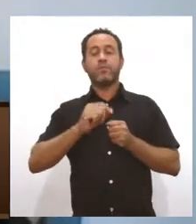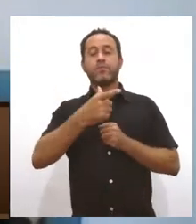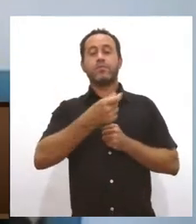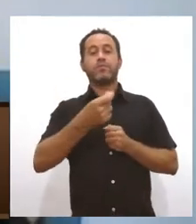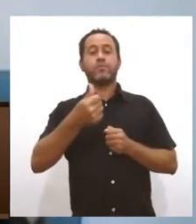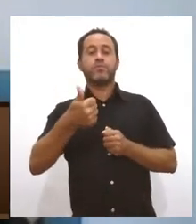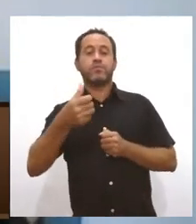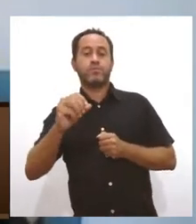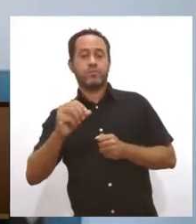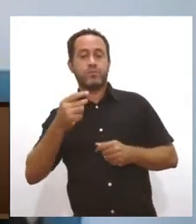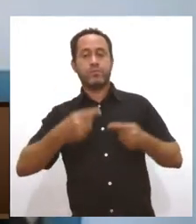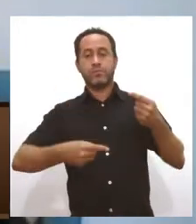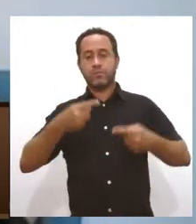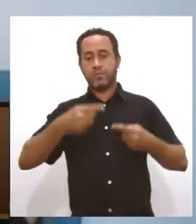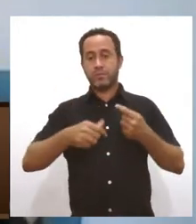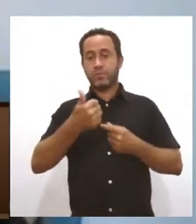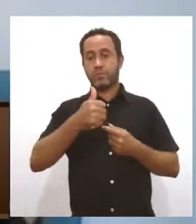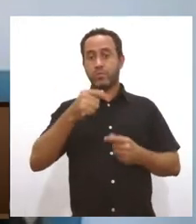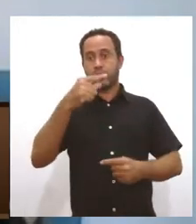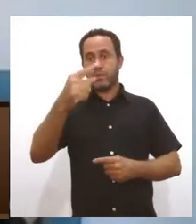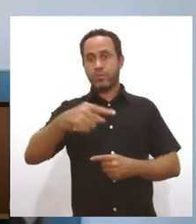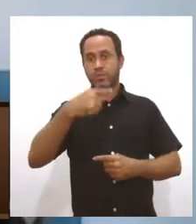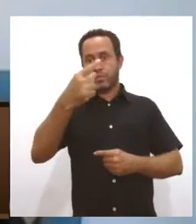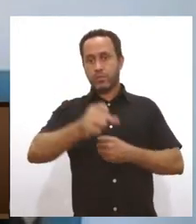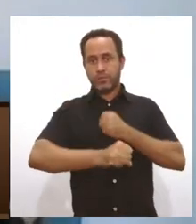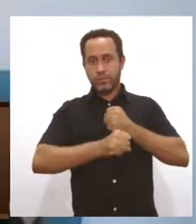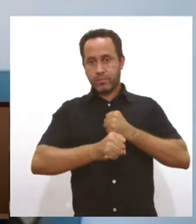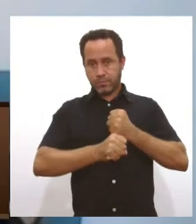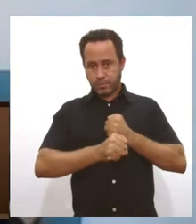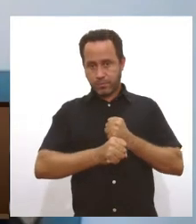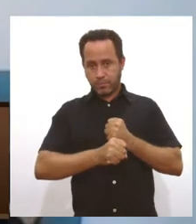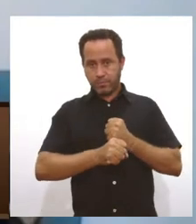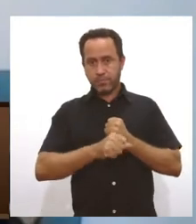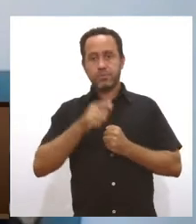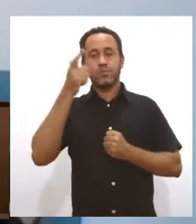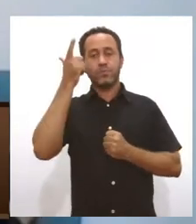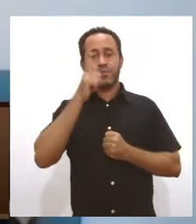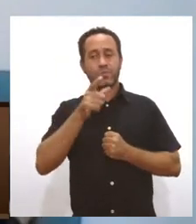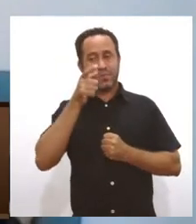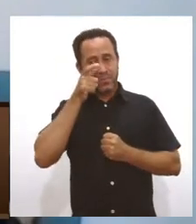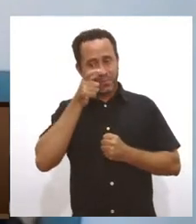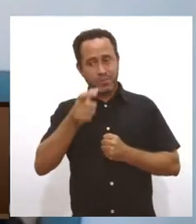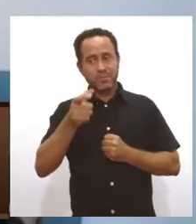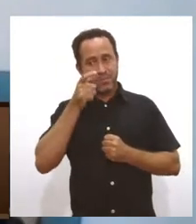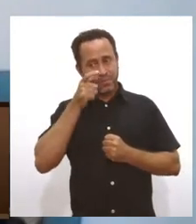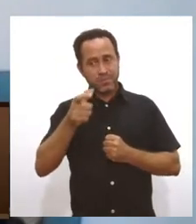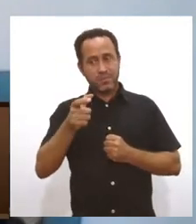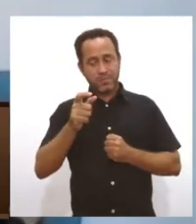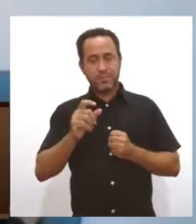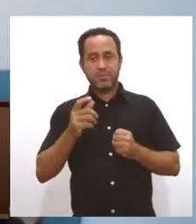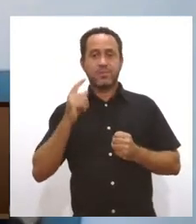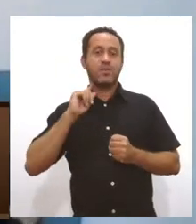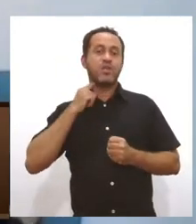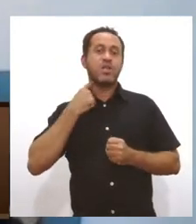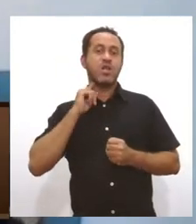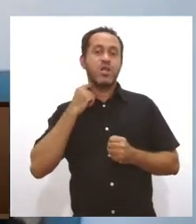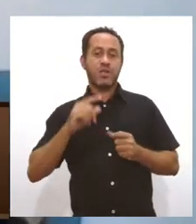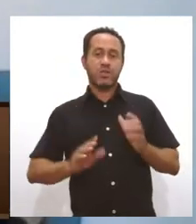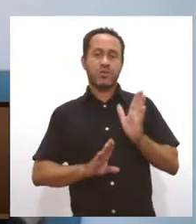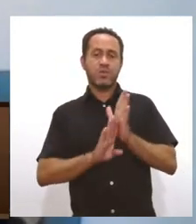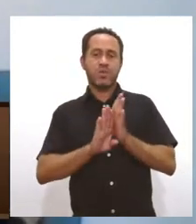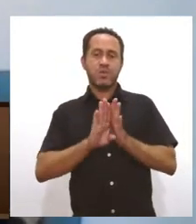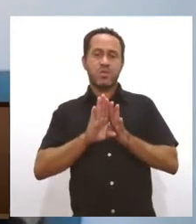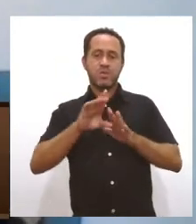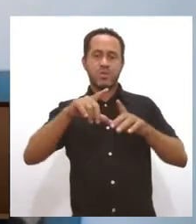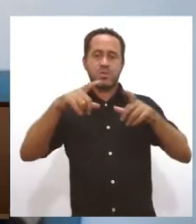e 11 anos depois, né? A gente ainda consegue observar que o número de lixões, ele cresce e não diminui, né? Conforme